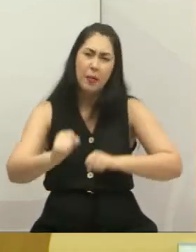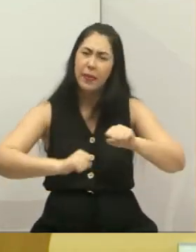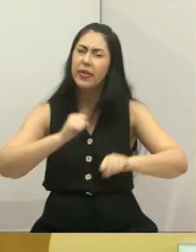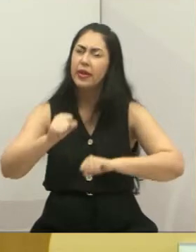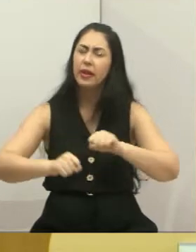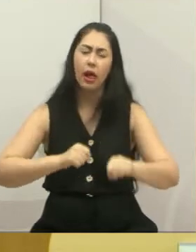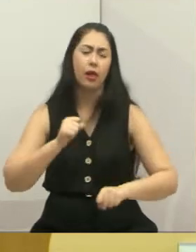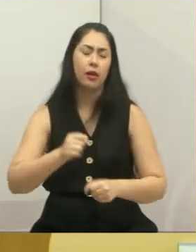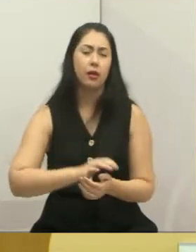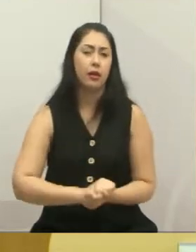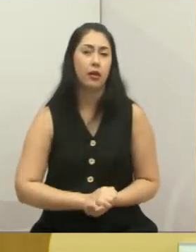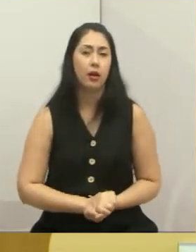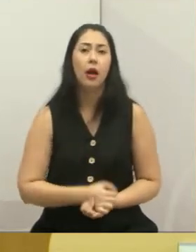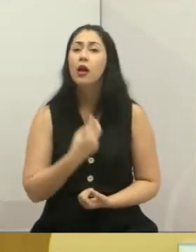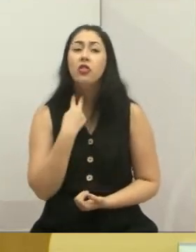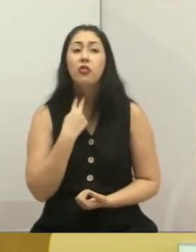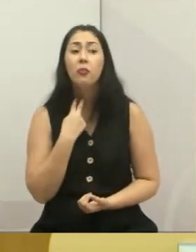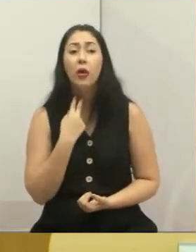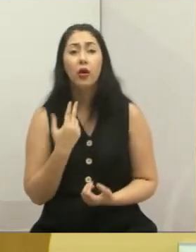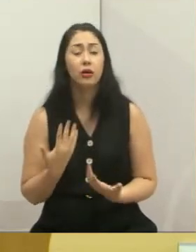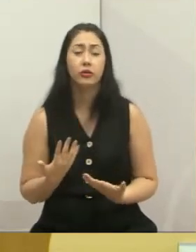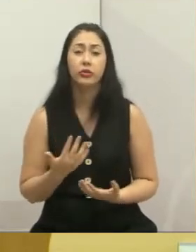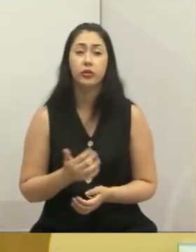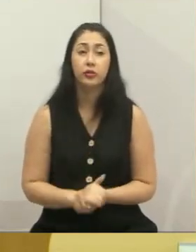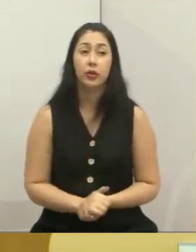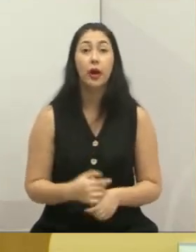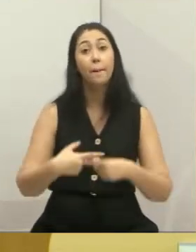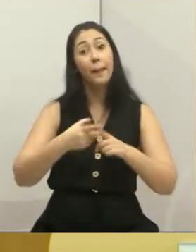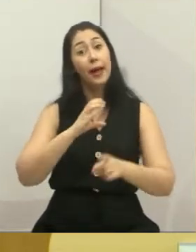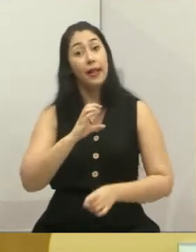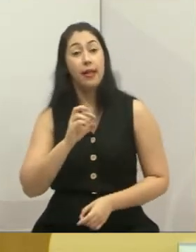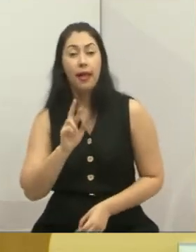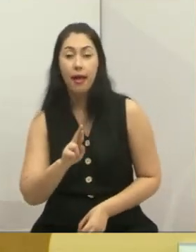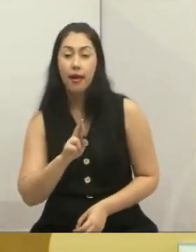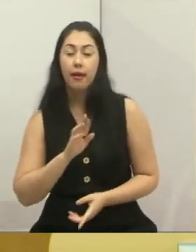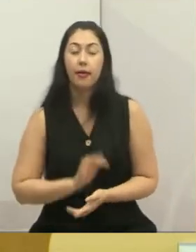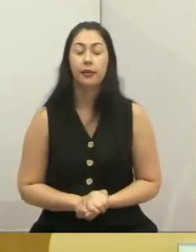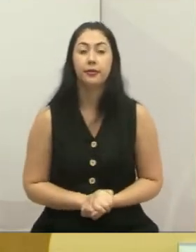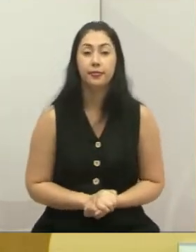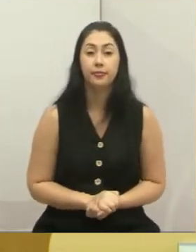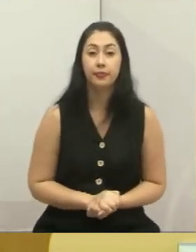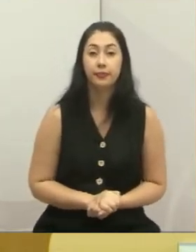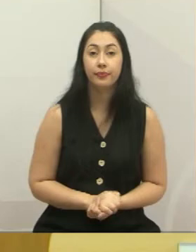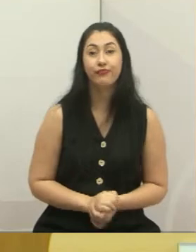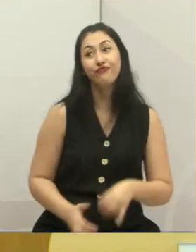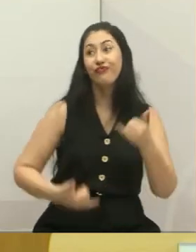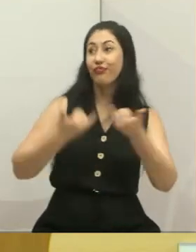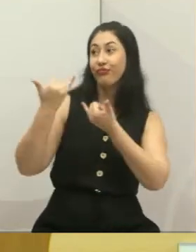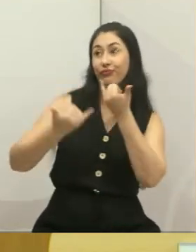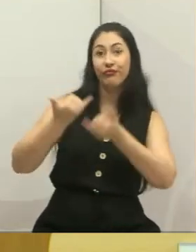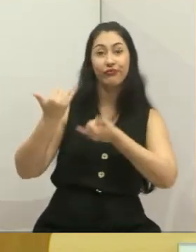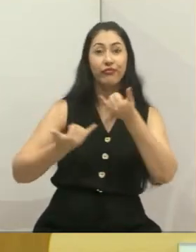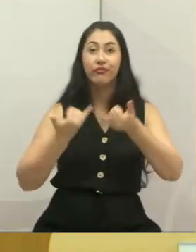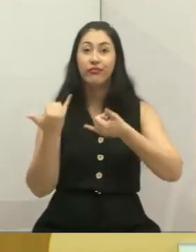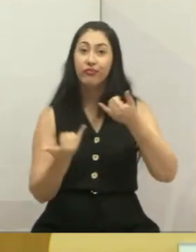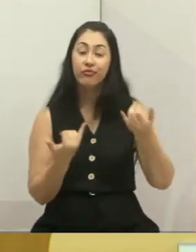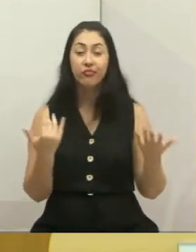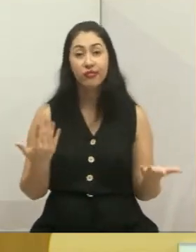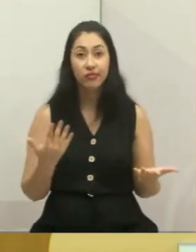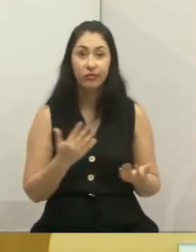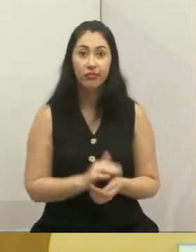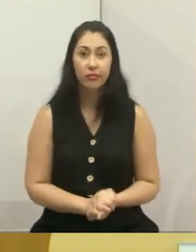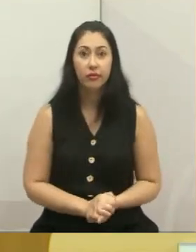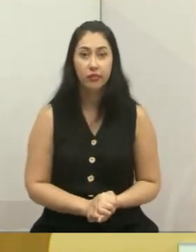povo do Parque Minha Lua não pode passar por isso. Mas a CCR Nova Dutra, ela está brincando com as coisas. Então,